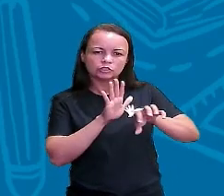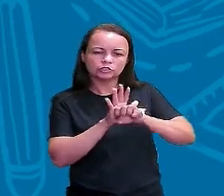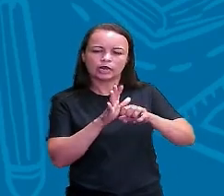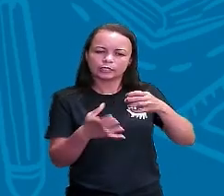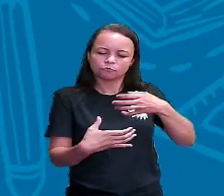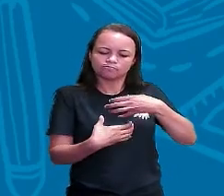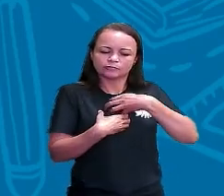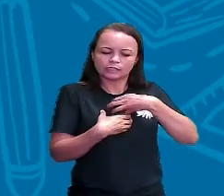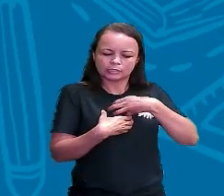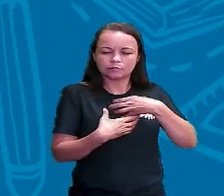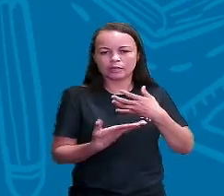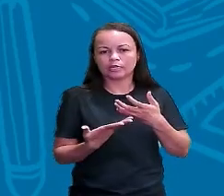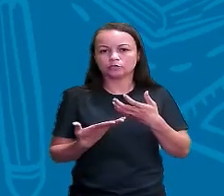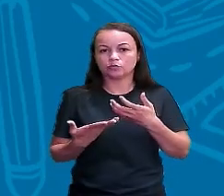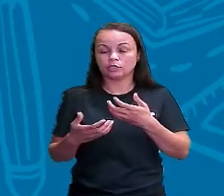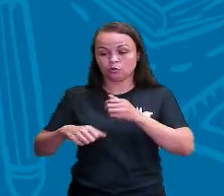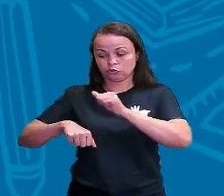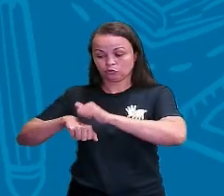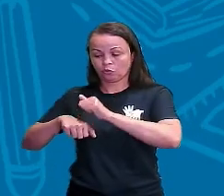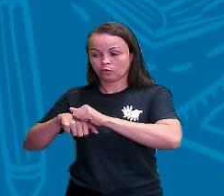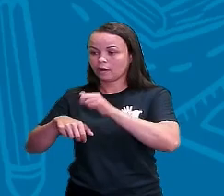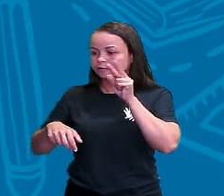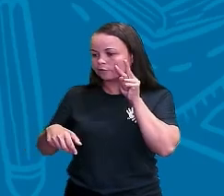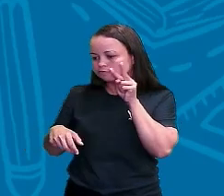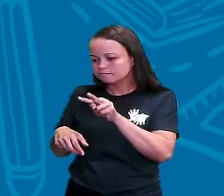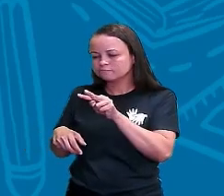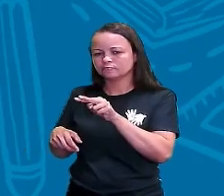sentimentos. E os concretos a gente observa, a gente vê.